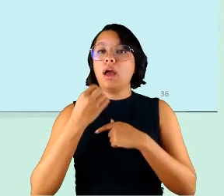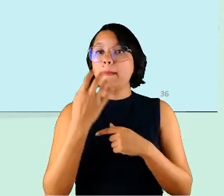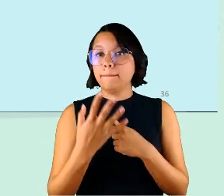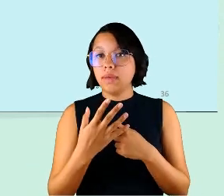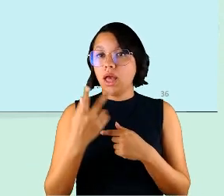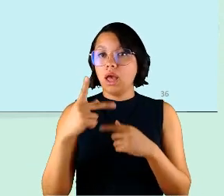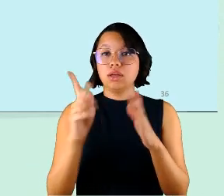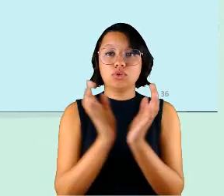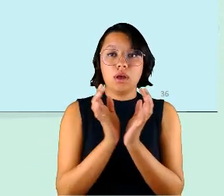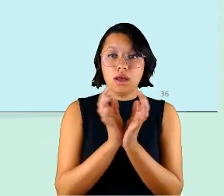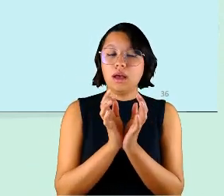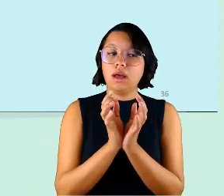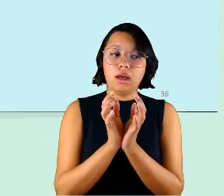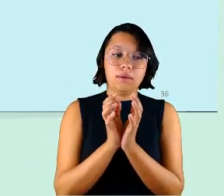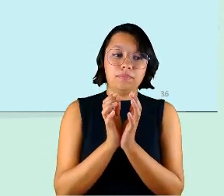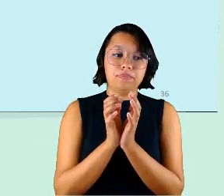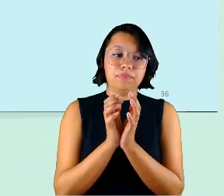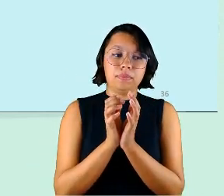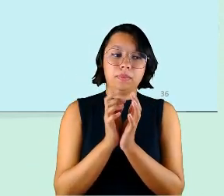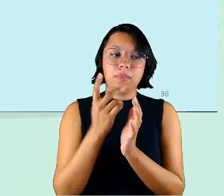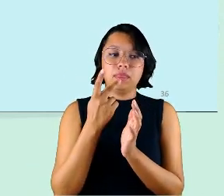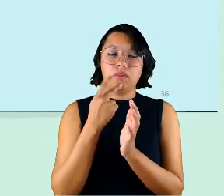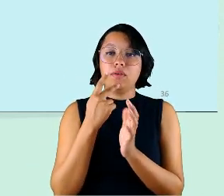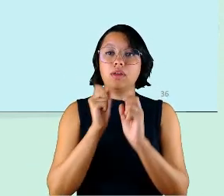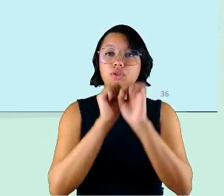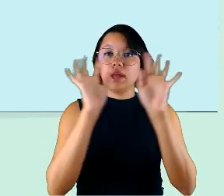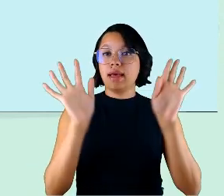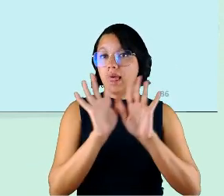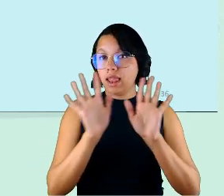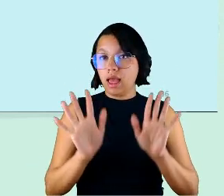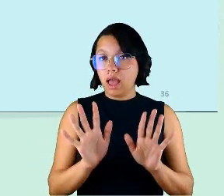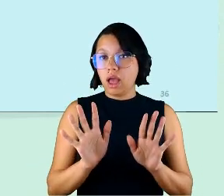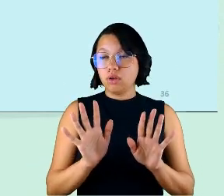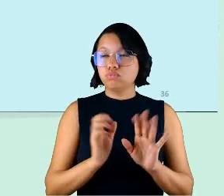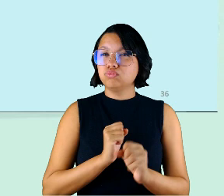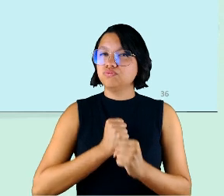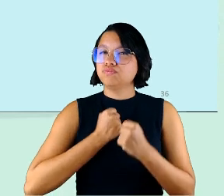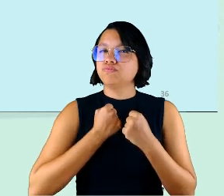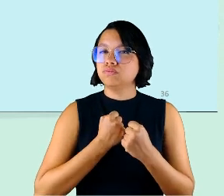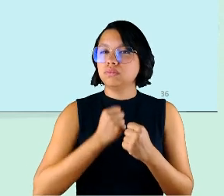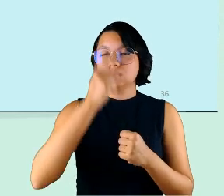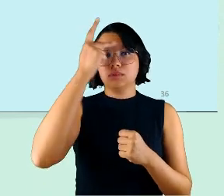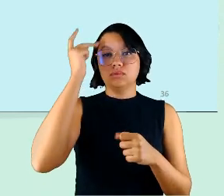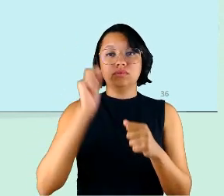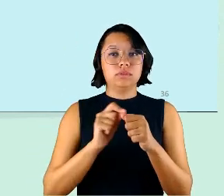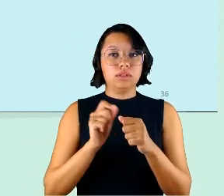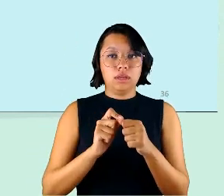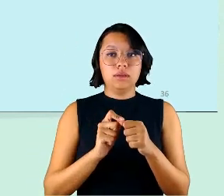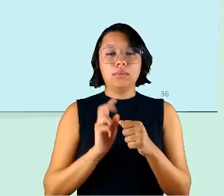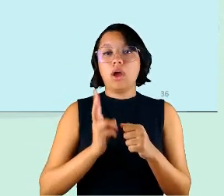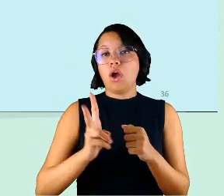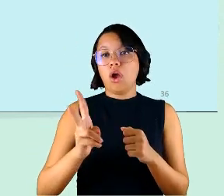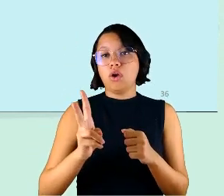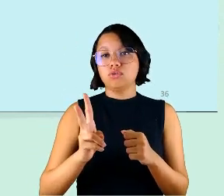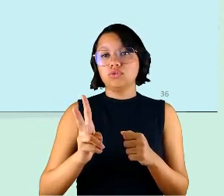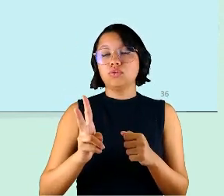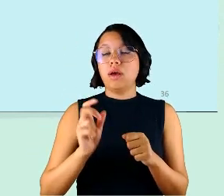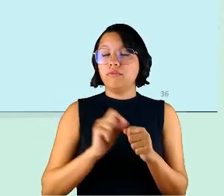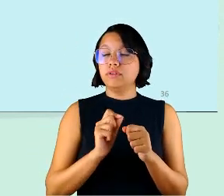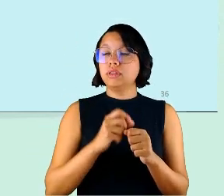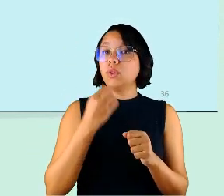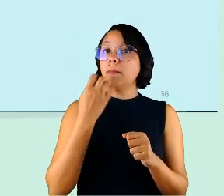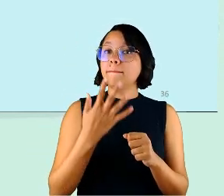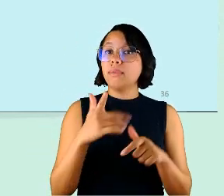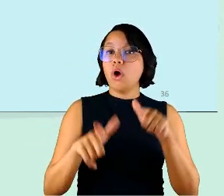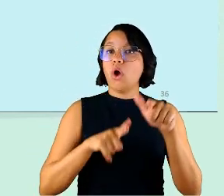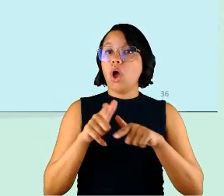suas equipes isso aparece de modo muito claro né do esforço que as pessoas fizeram para se manterem produtivas durante